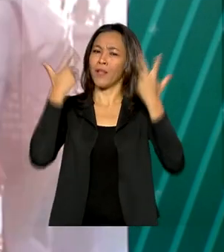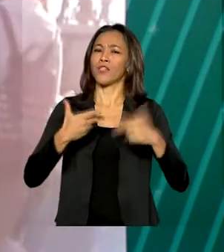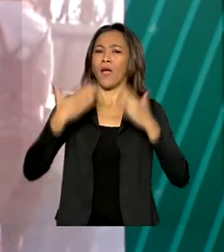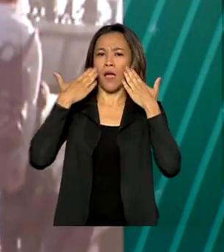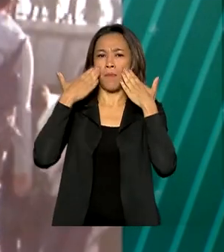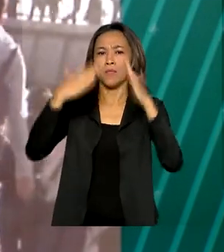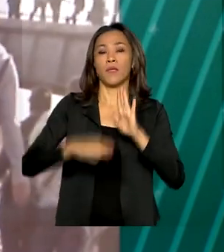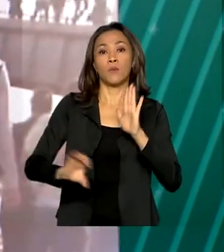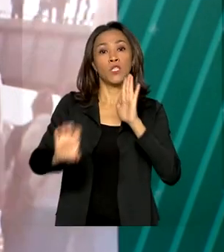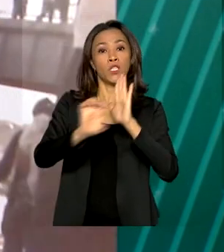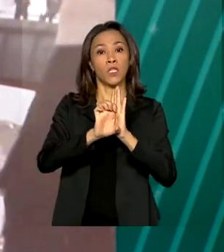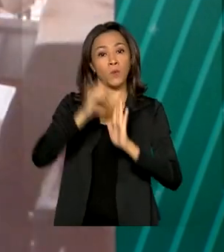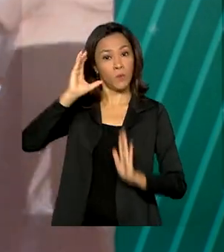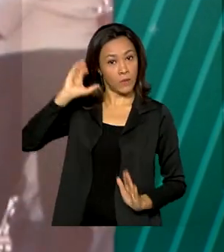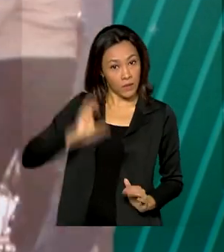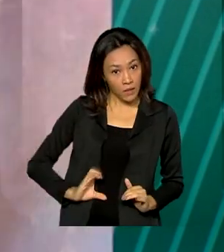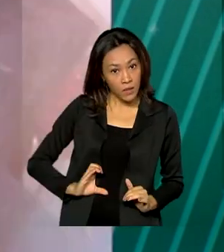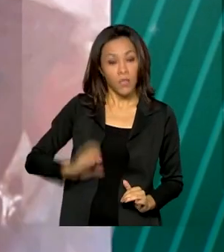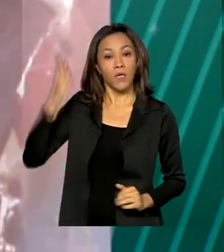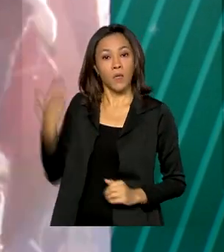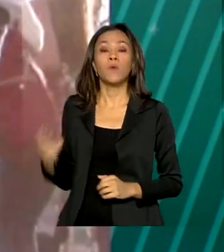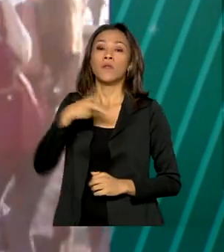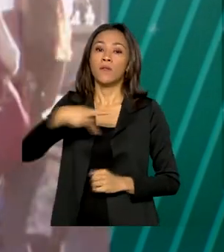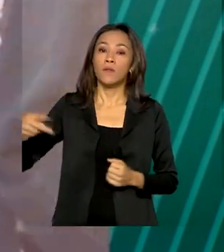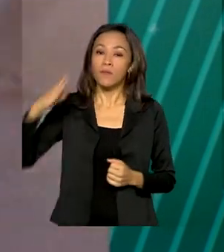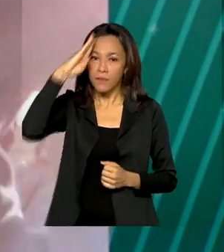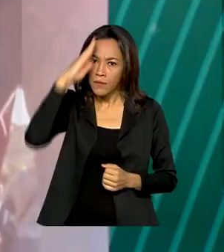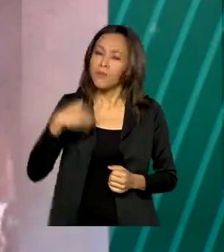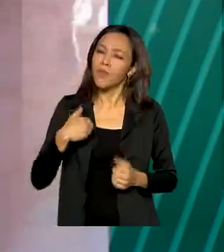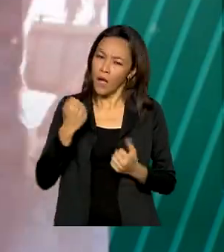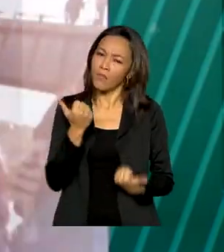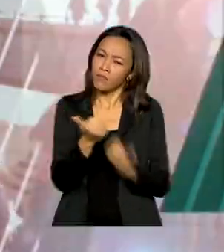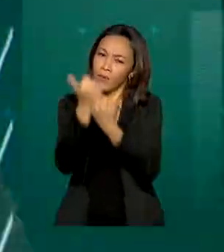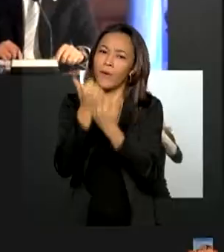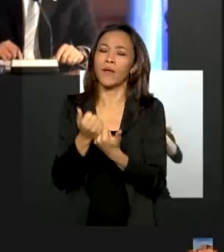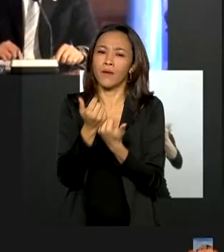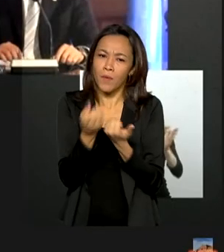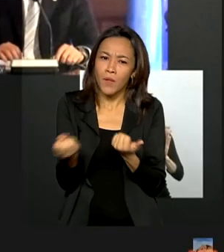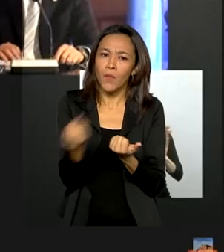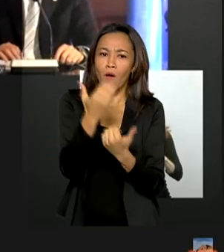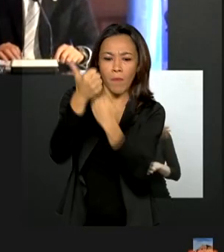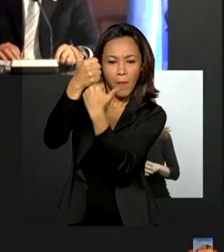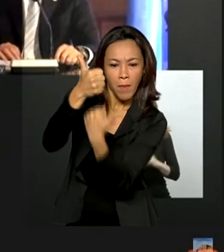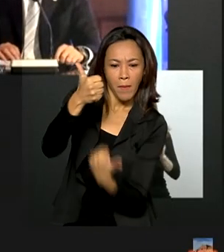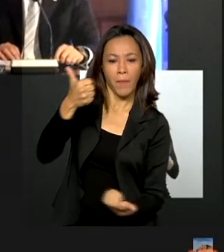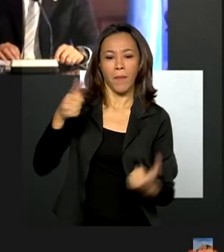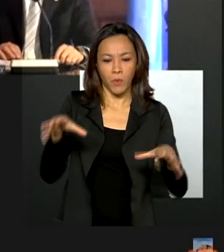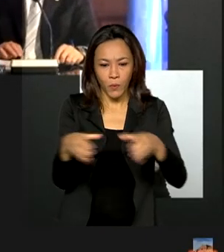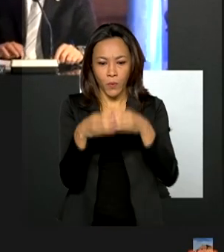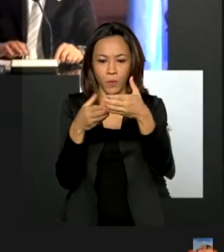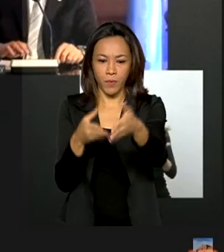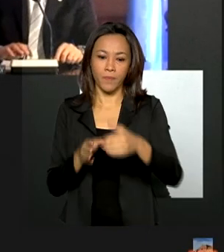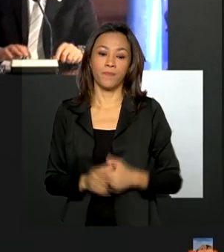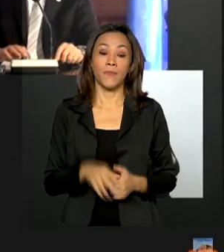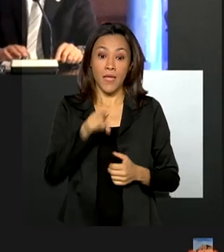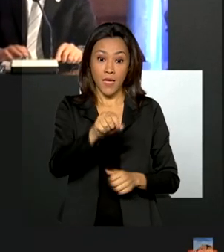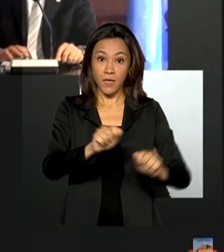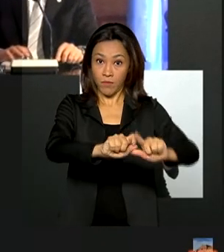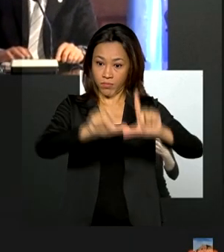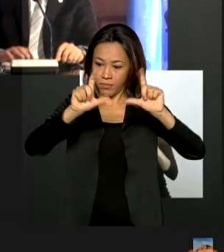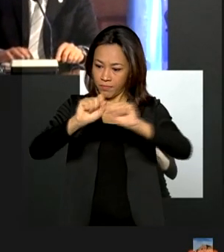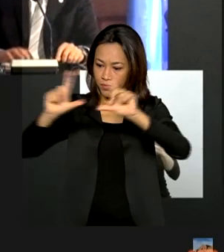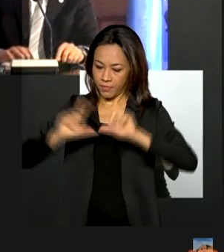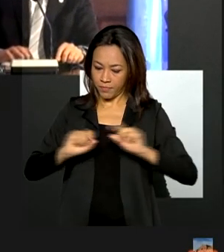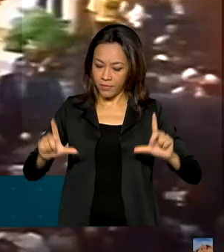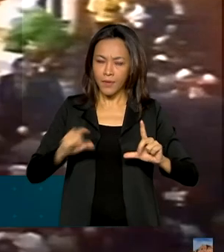da Cidadania. O presidente Jair Bolsonaro defendeu a modernização do bloco. No evento virtual que marcou os 30